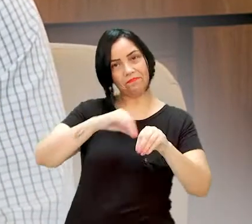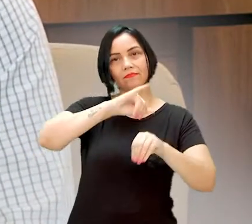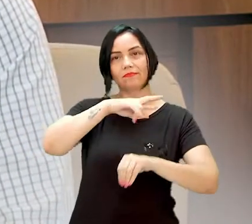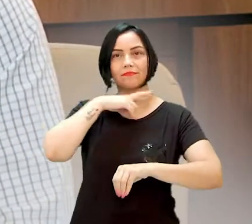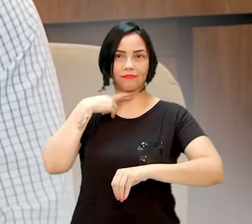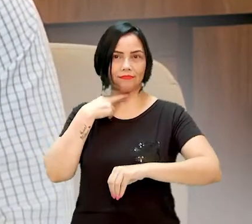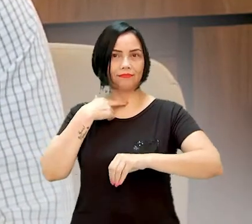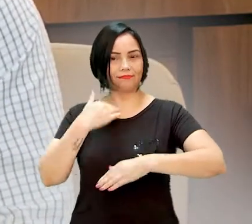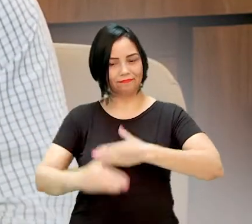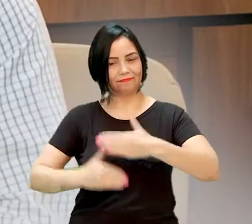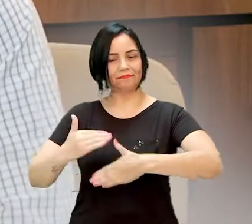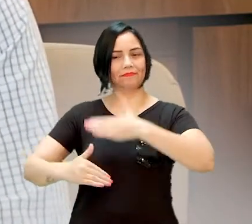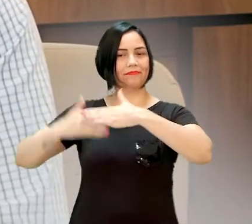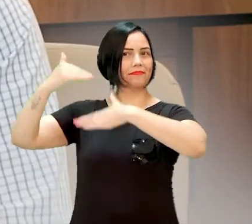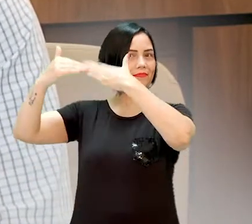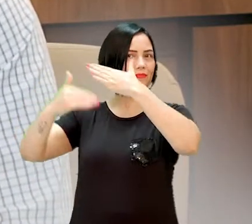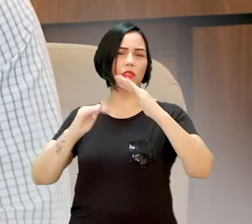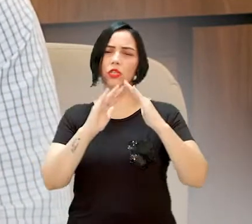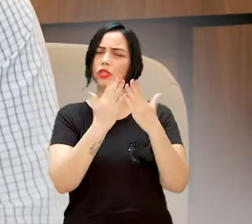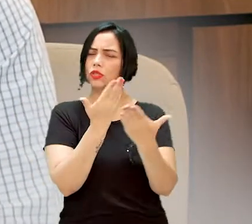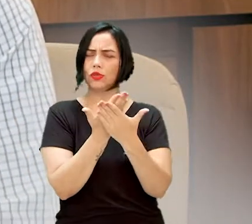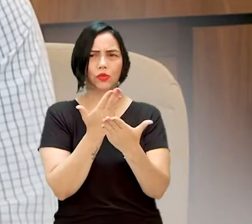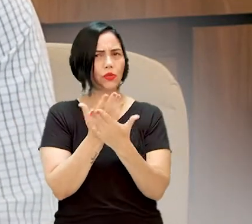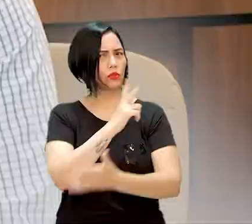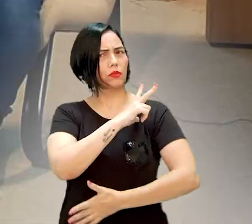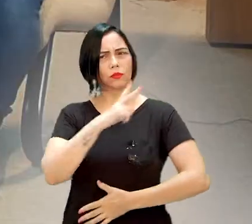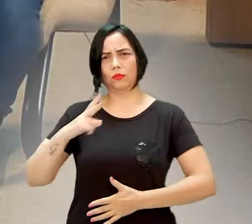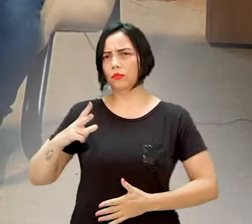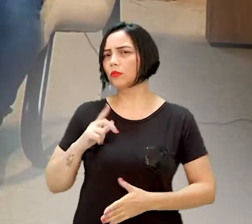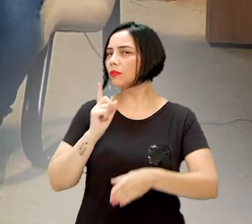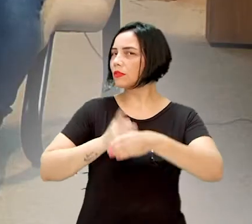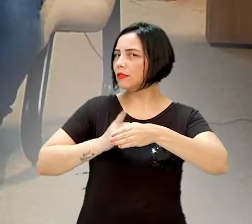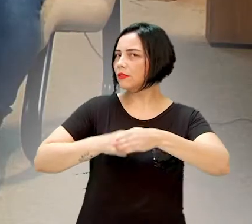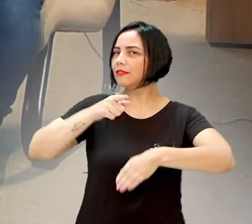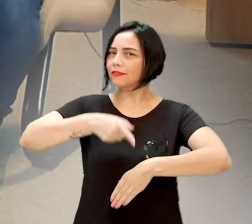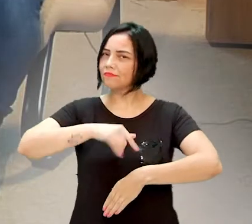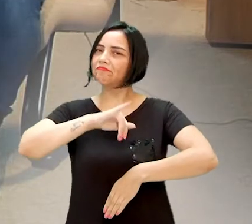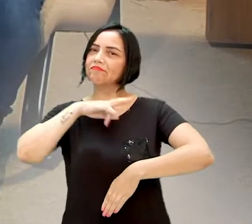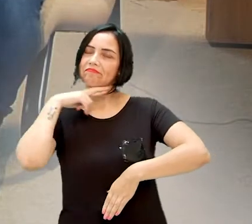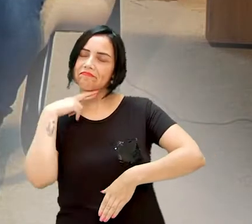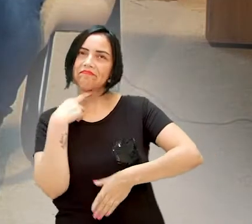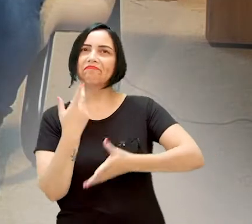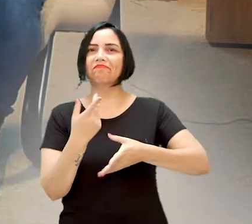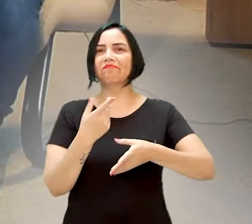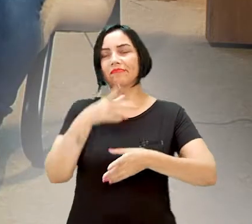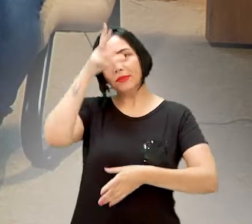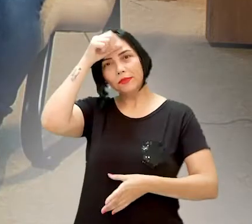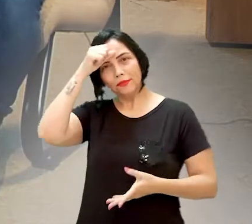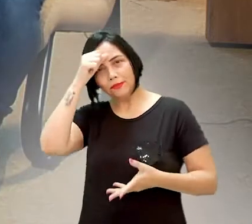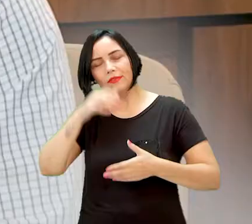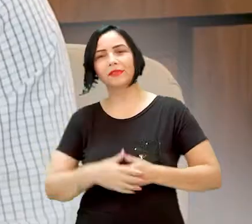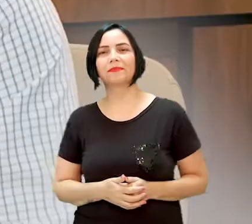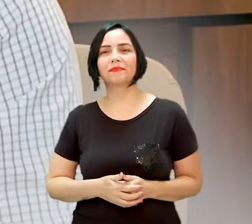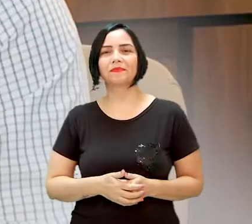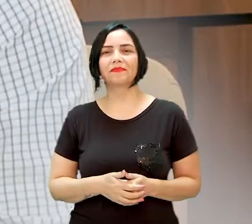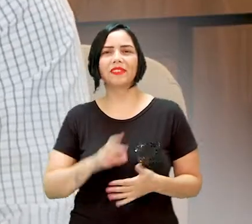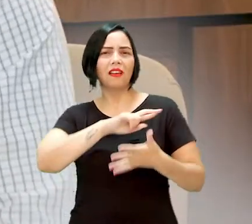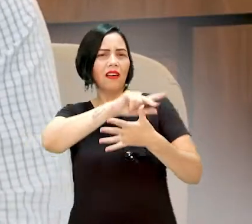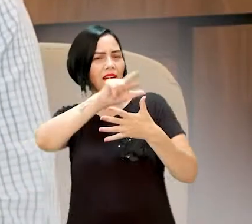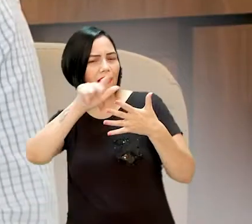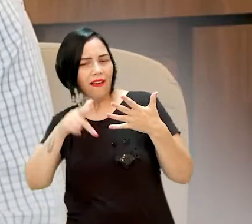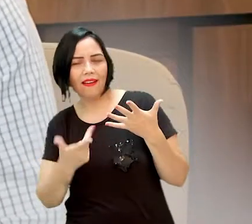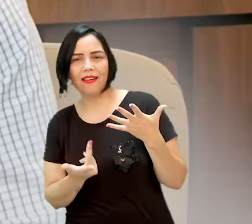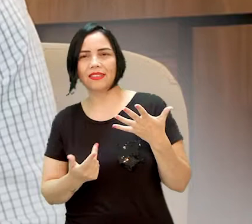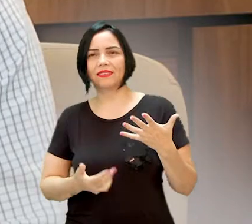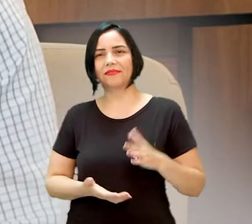Jaraguá do Sul, sempre estudei em escolas públicas na nossa cidade, escolas municipais. Quais? Foi o Valdemar